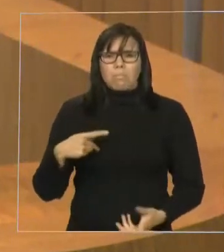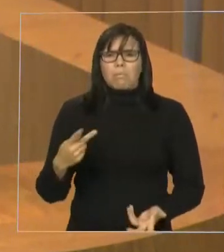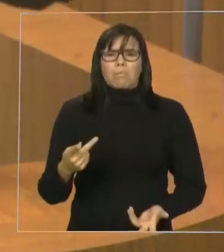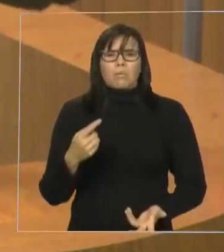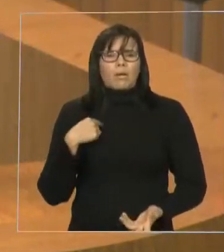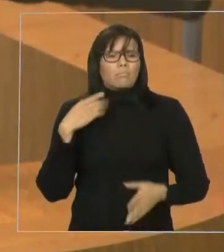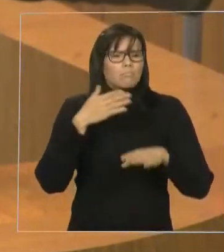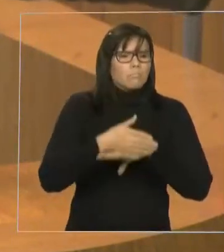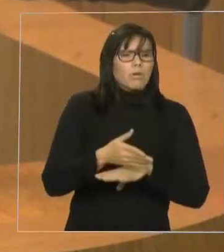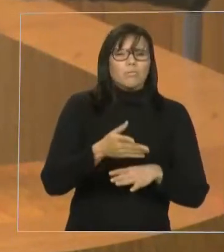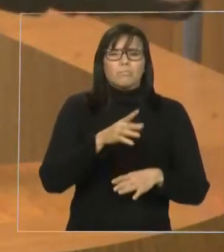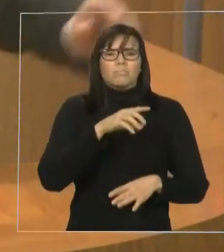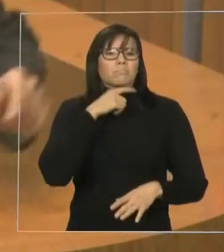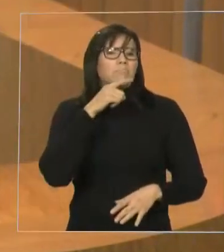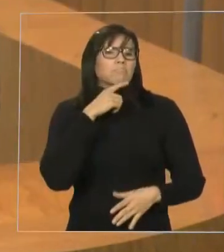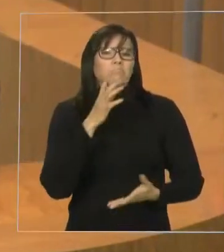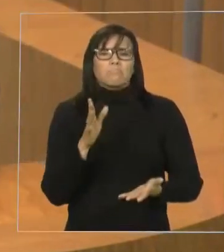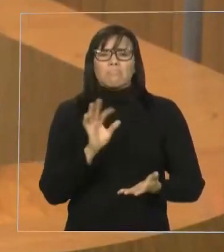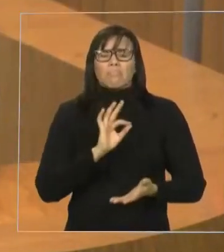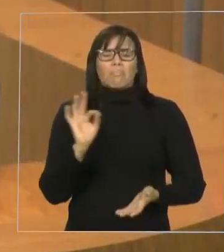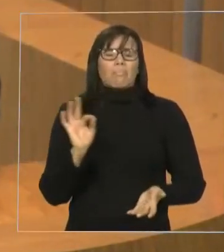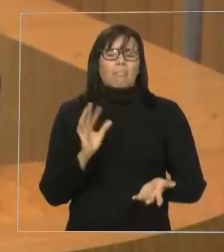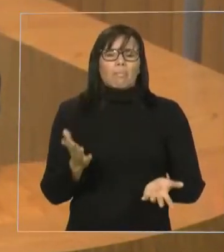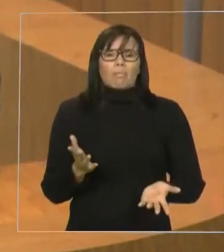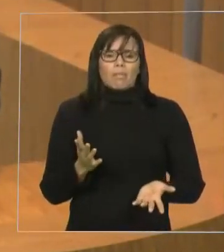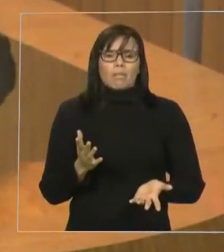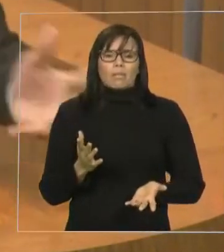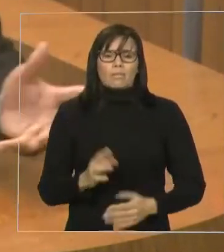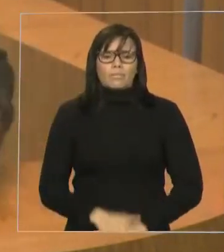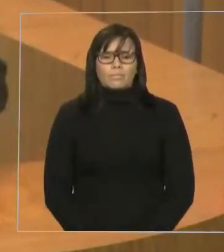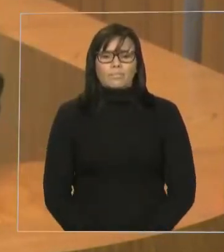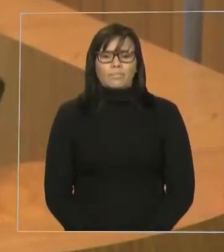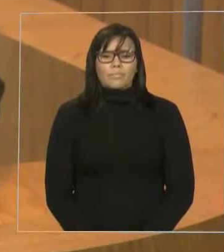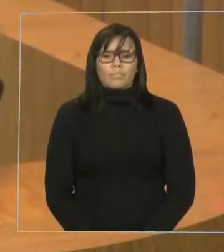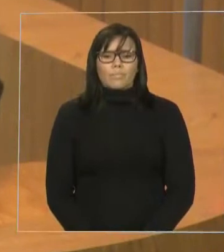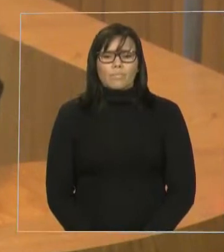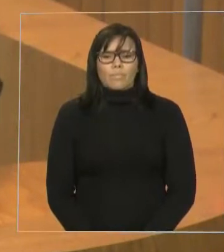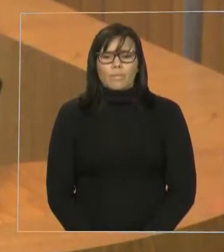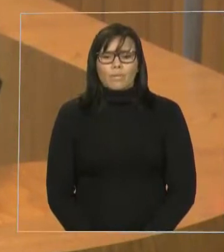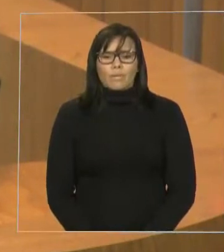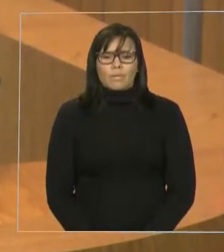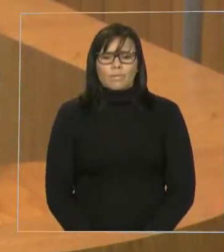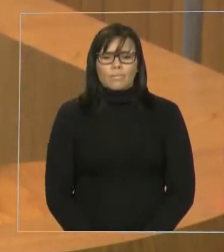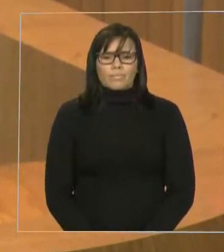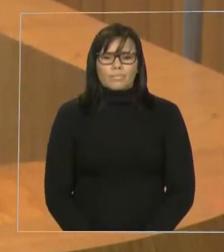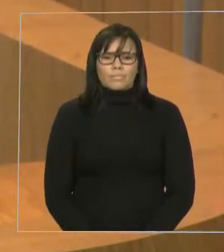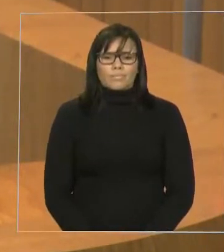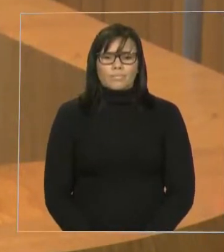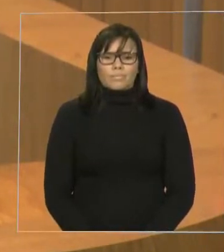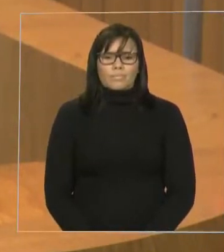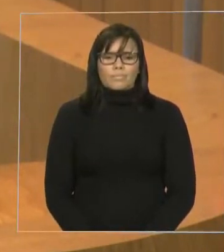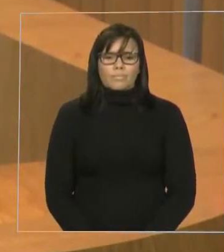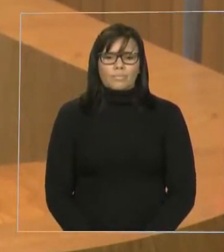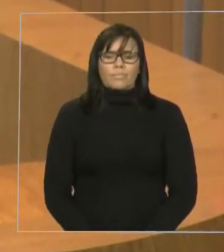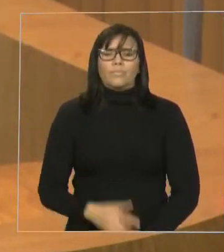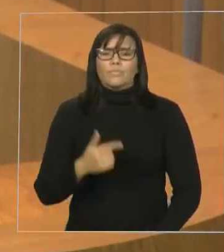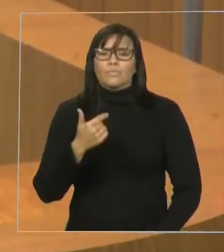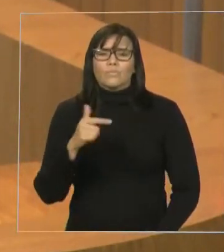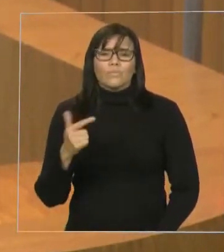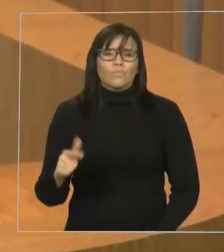pista molhada e que não se corrija aquela pista. Não tem SESDANAC e Imperatriz.